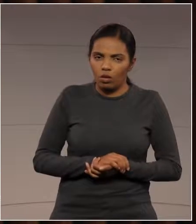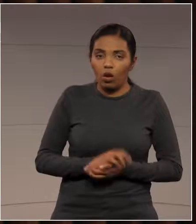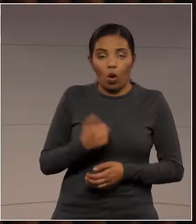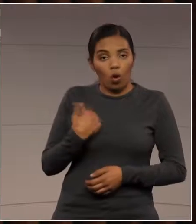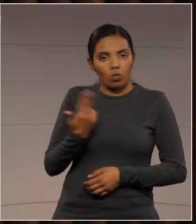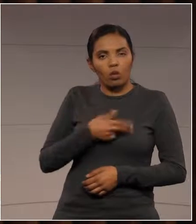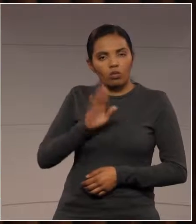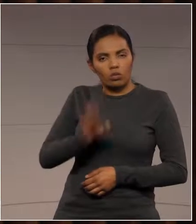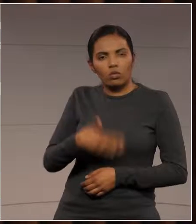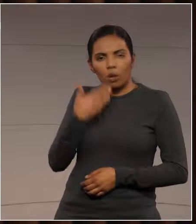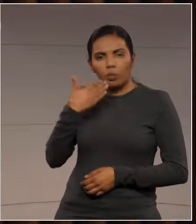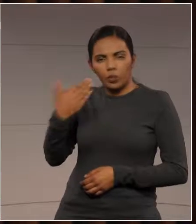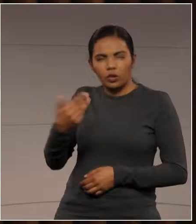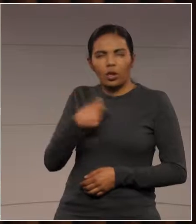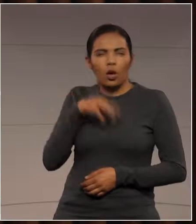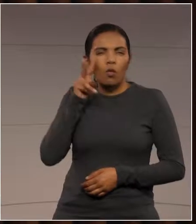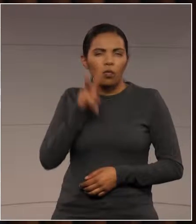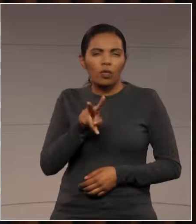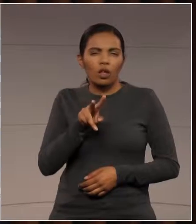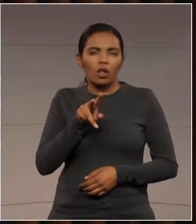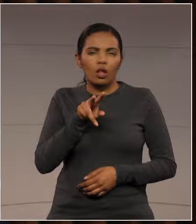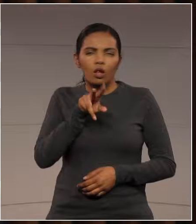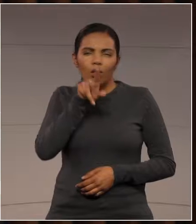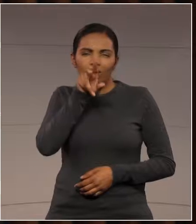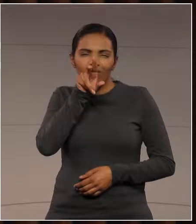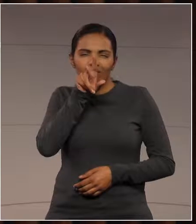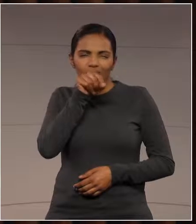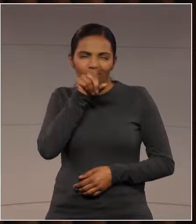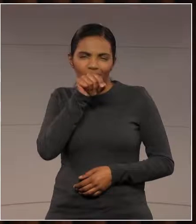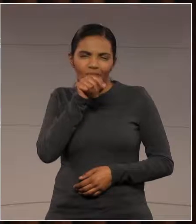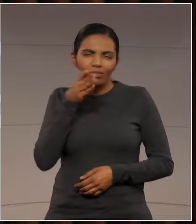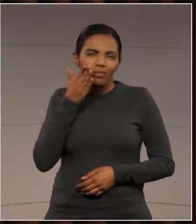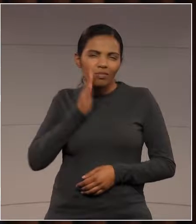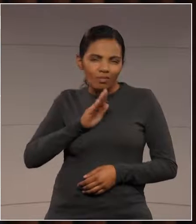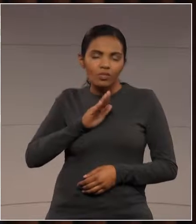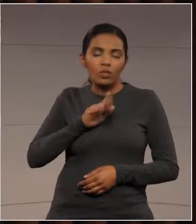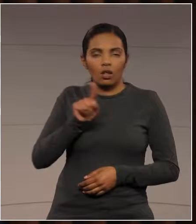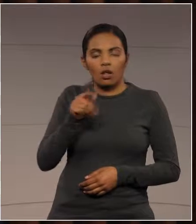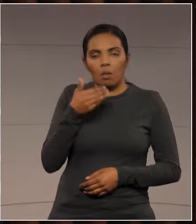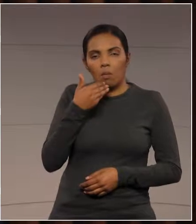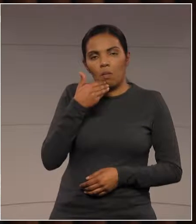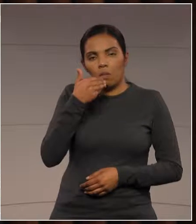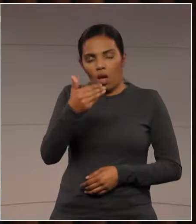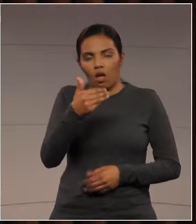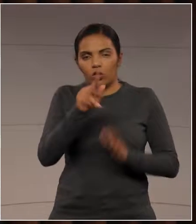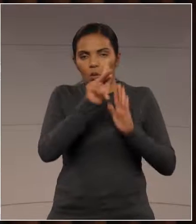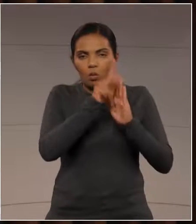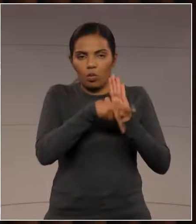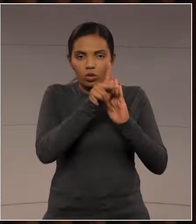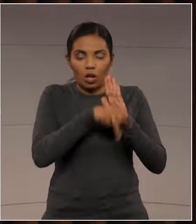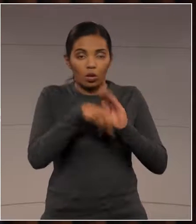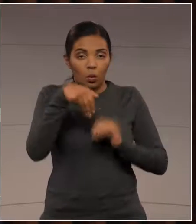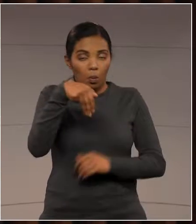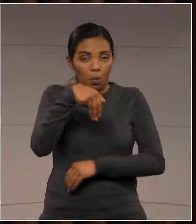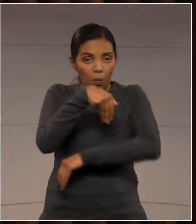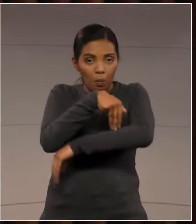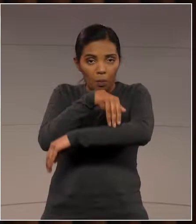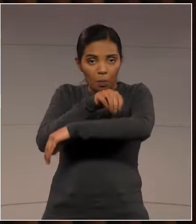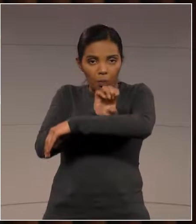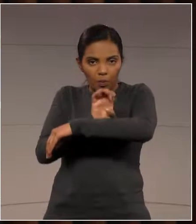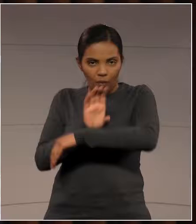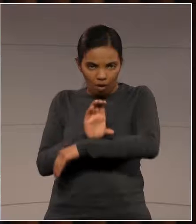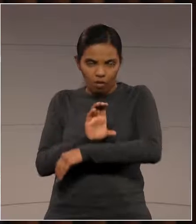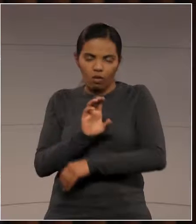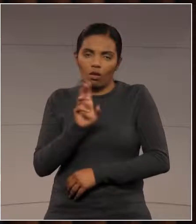eu vi no Twitter do Bolsonaro, do presidente, ele pede um projeto de lei ao MEC para que se